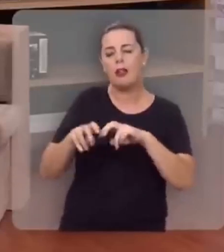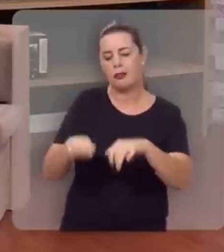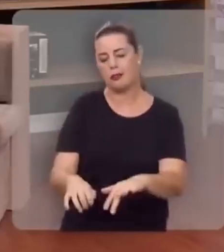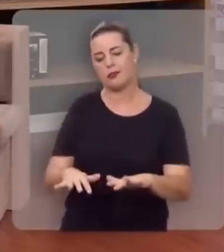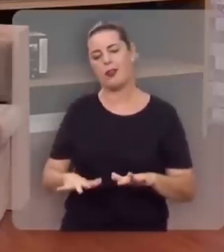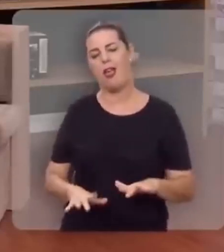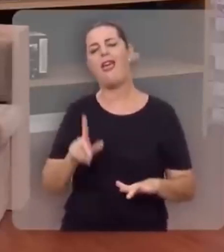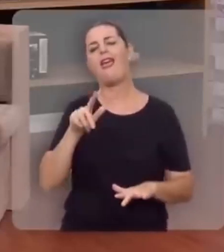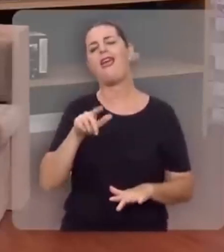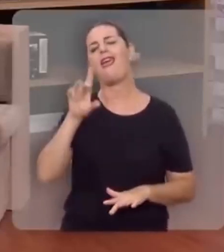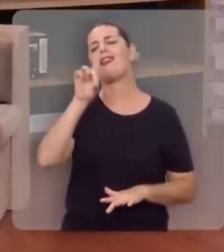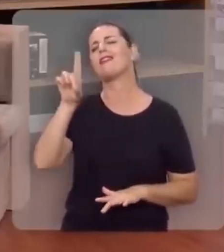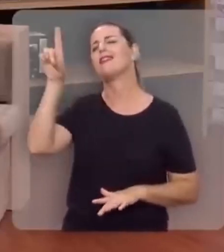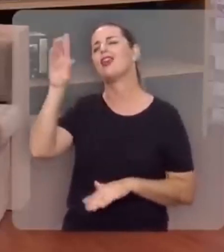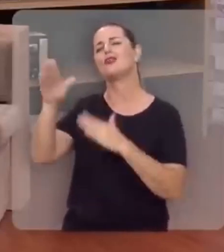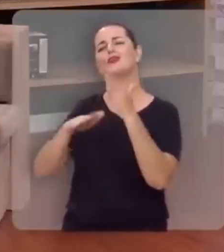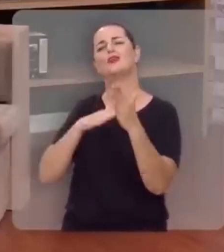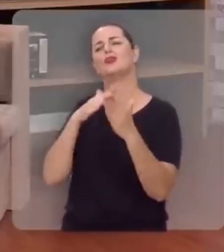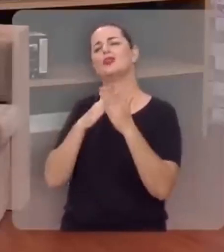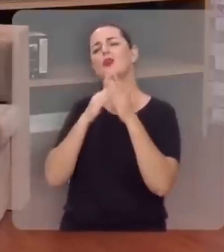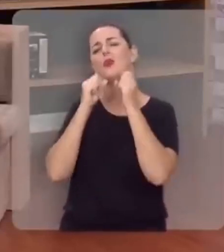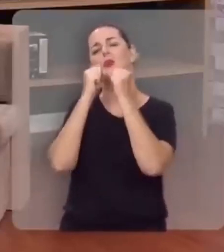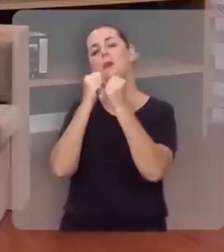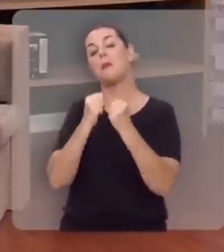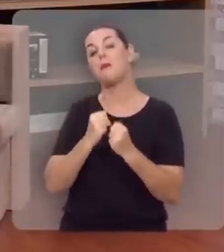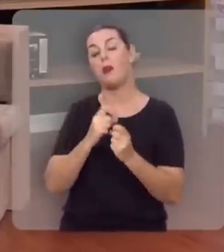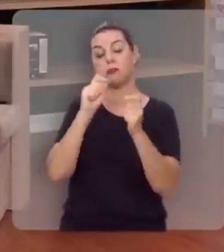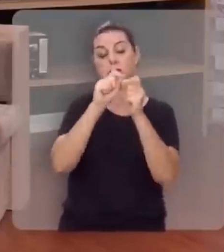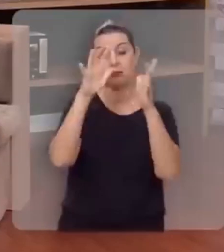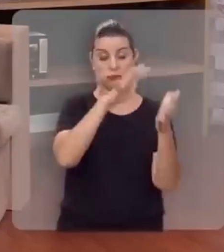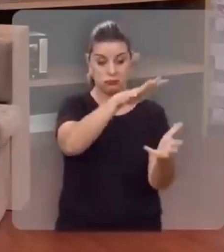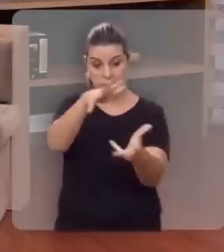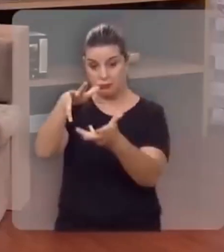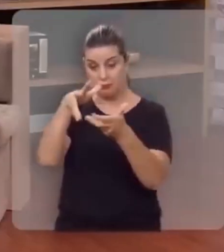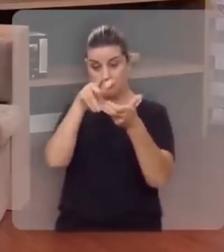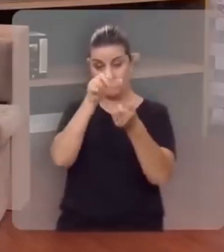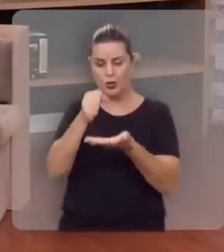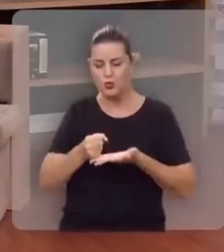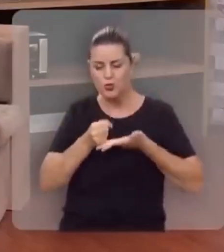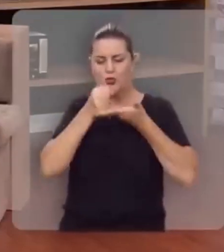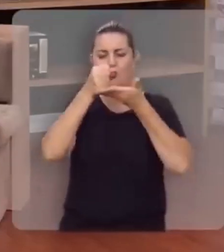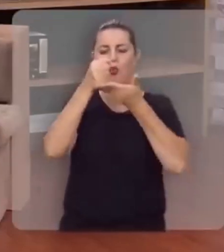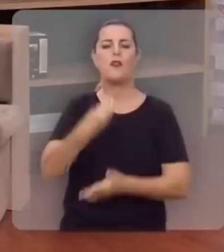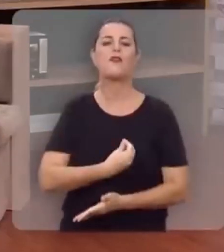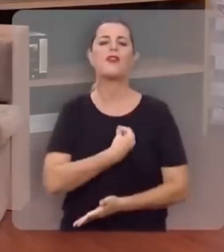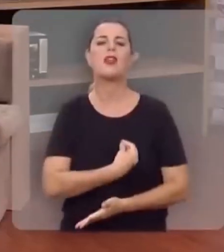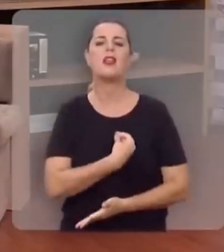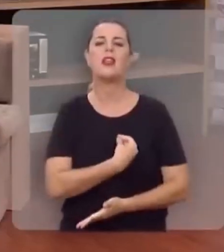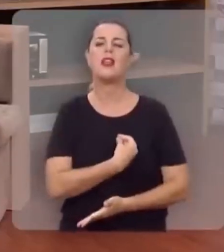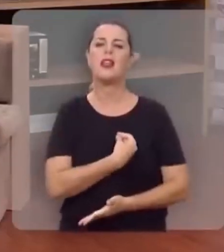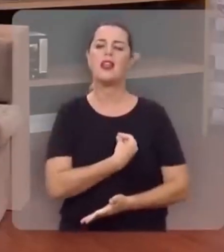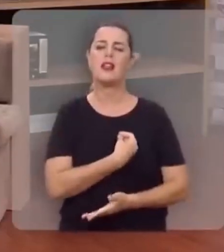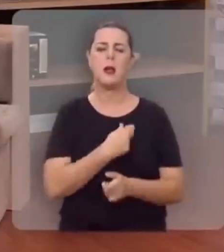trono é o Deus Todo-Poderoso, o Criador do Universo, o Sustentador da Vida,